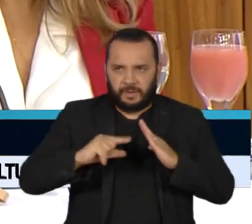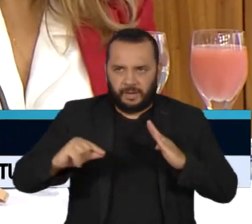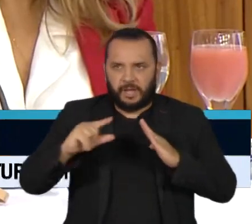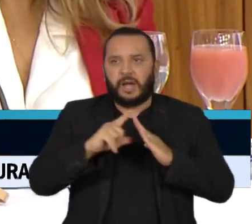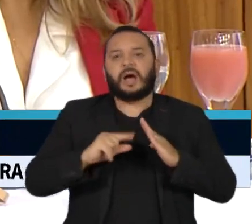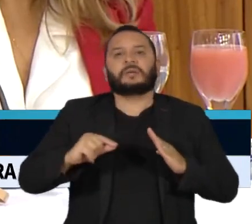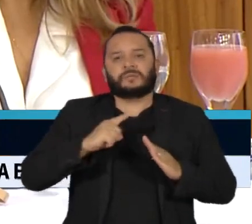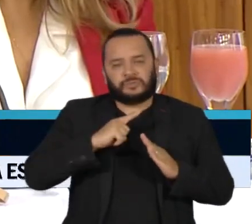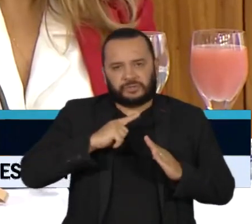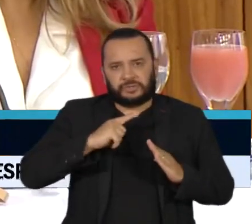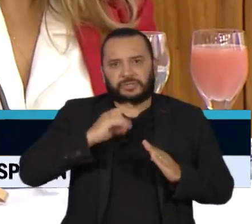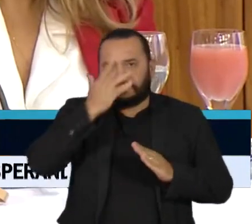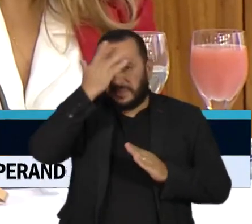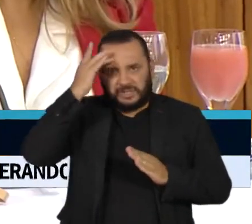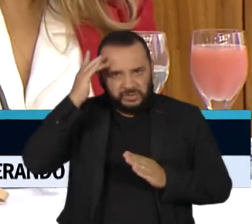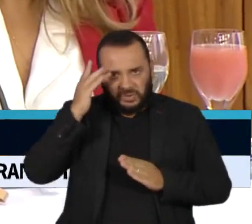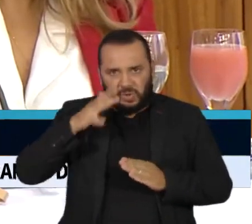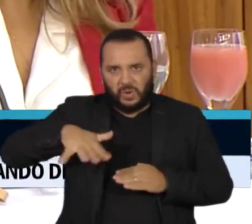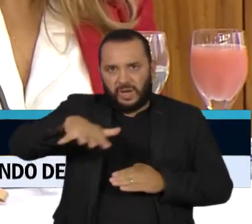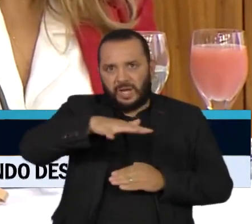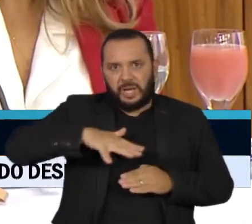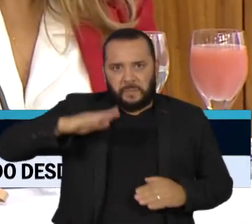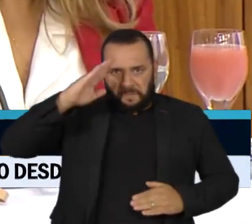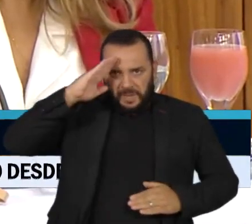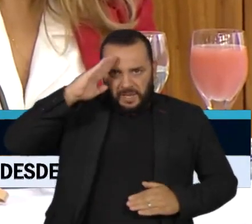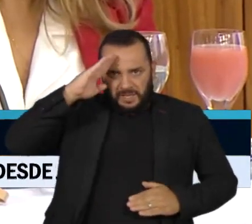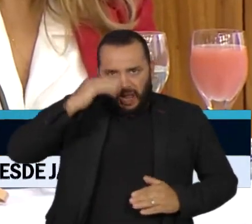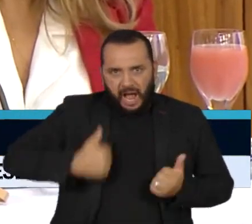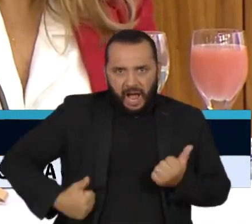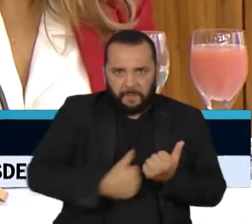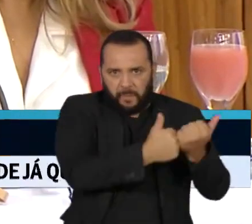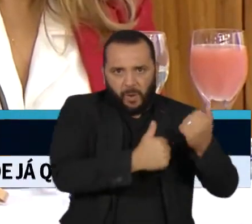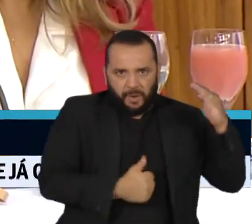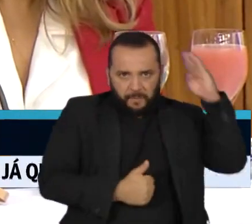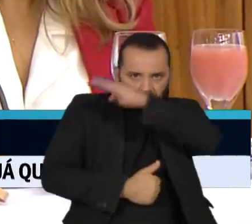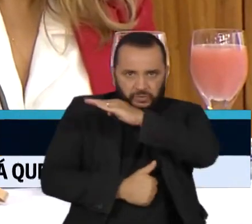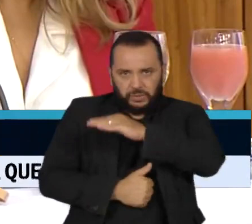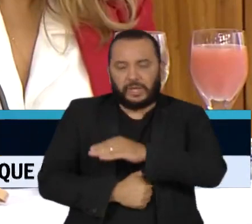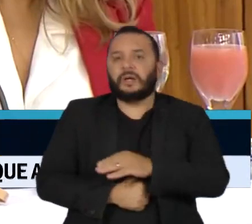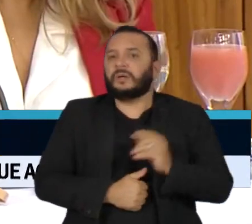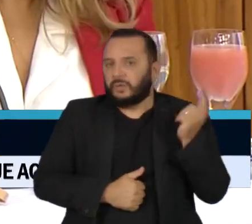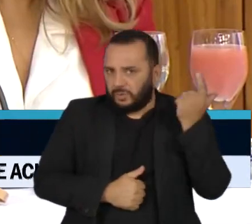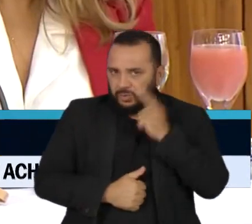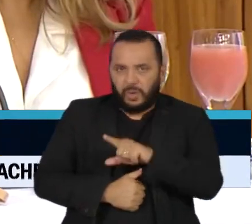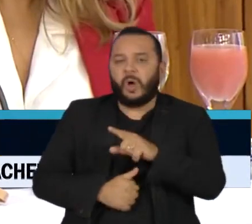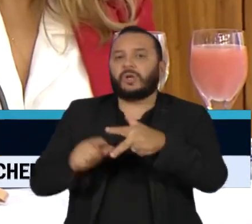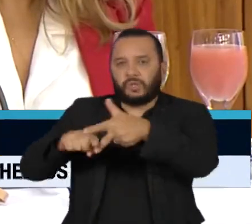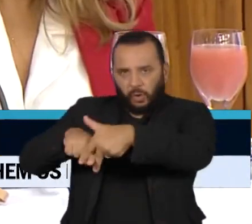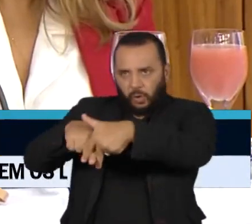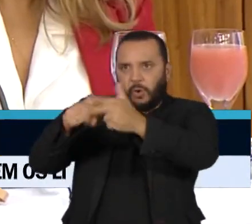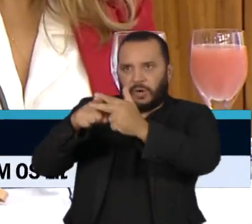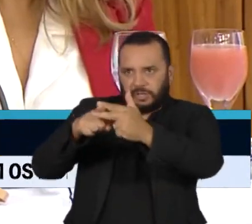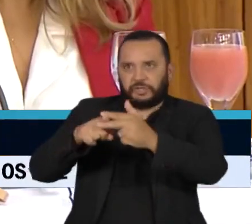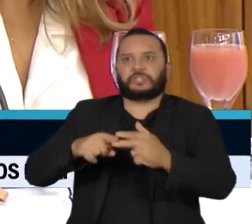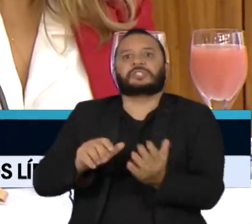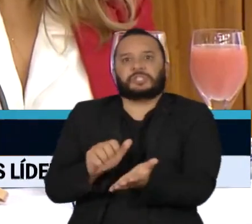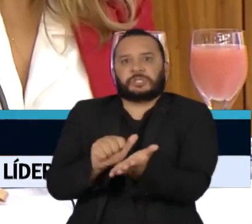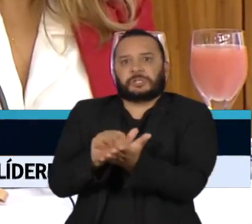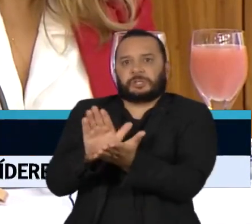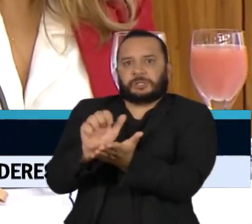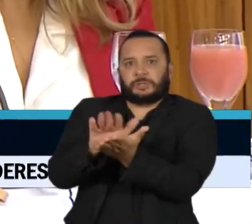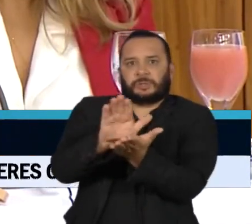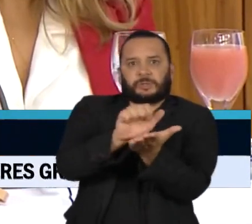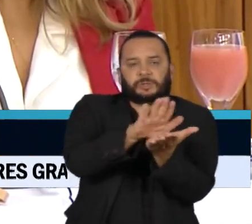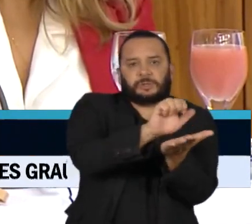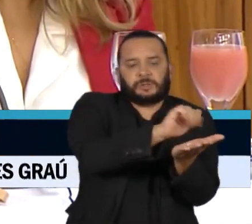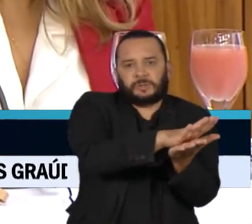bolsonaristas, de militares, e nós queremos ver se a gente consegue corrigir para que a gente possa colocar